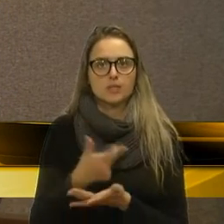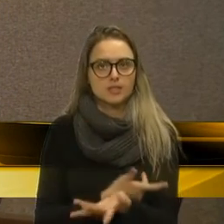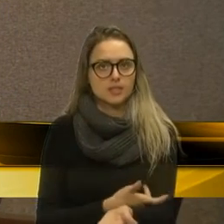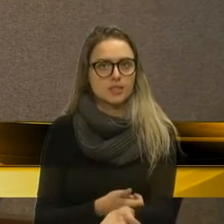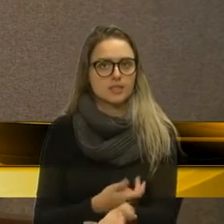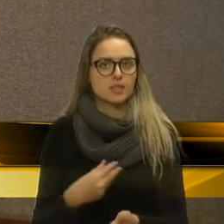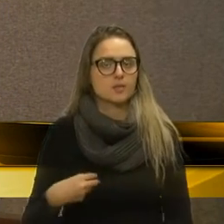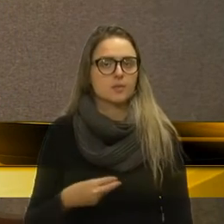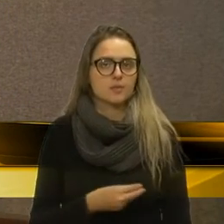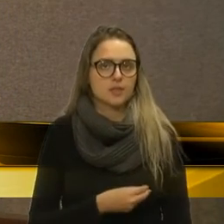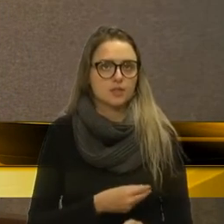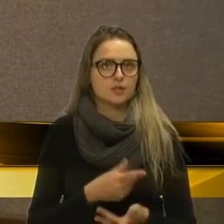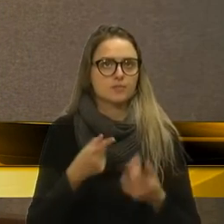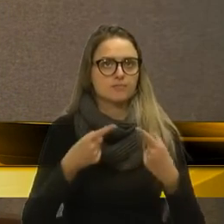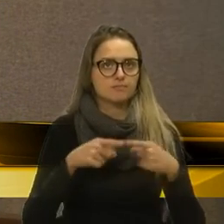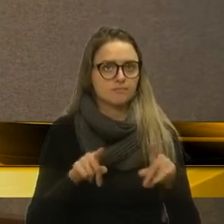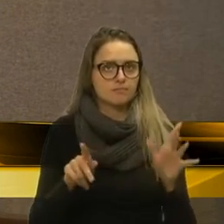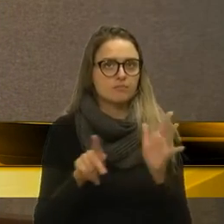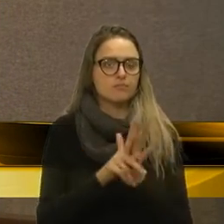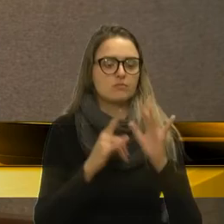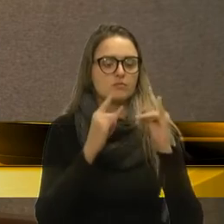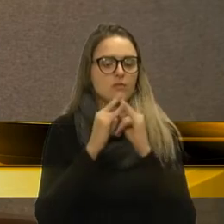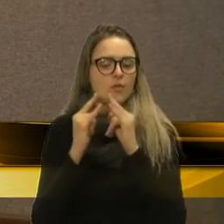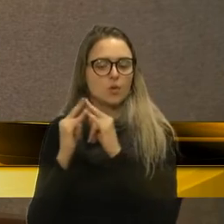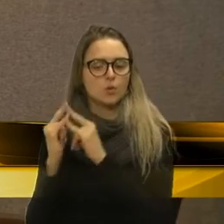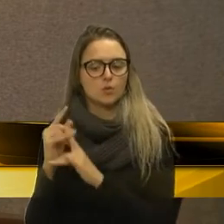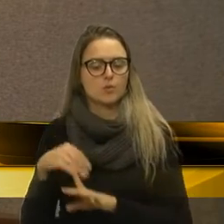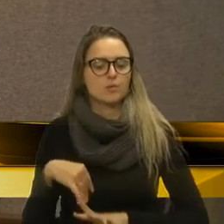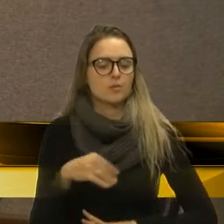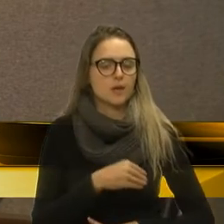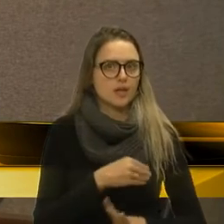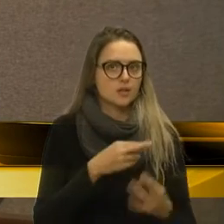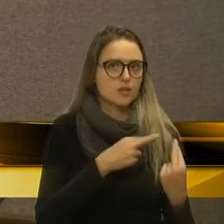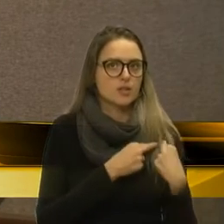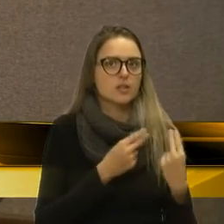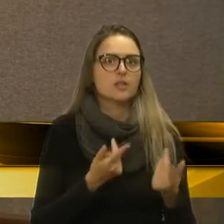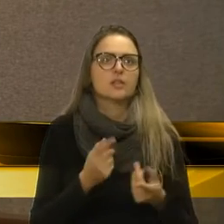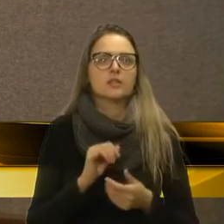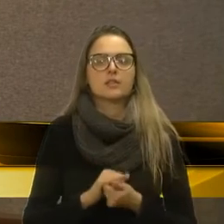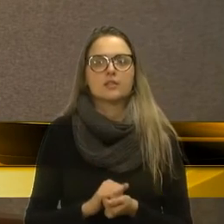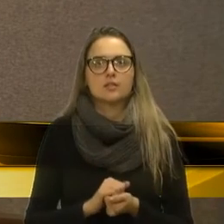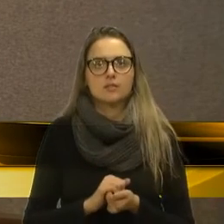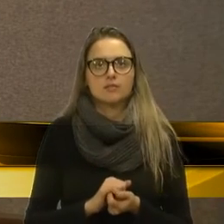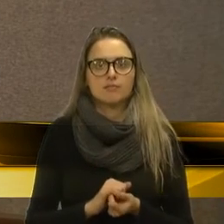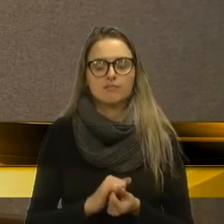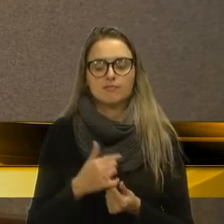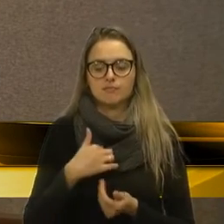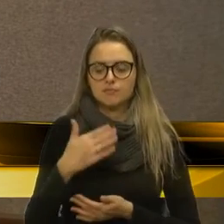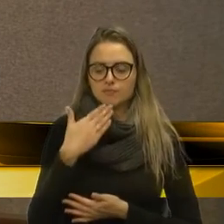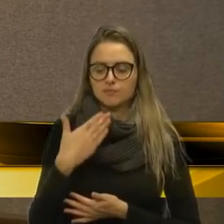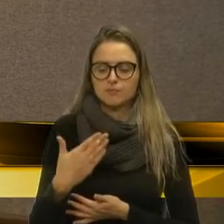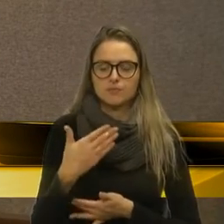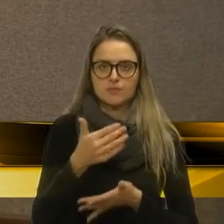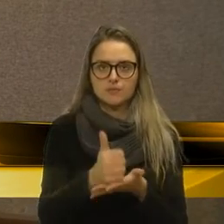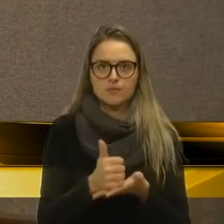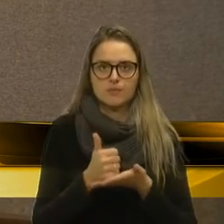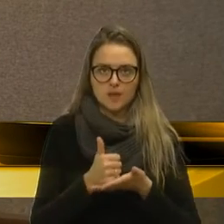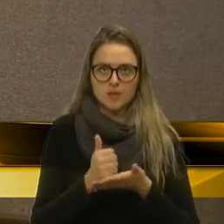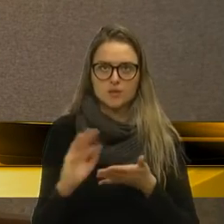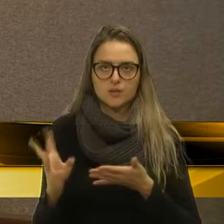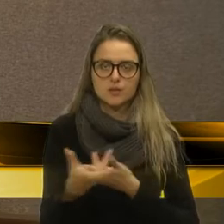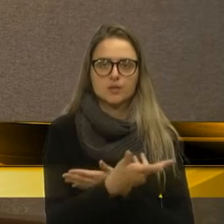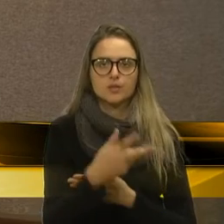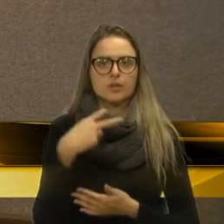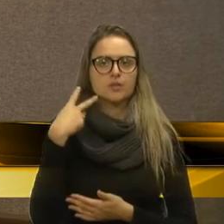médico, ele fica a critério do clube, do médico responsável. Então, eu peço a acolhida dos